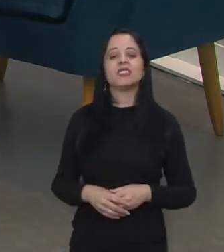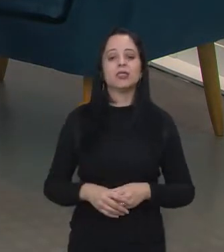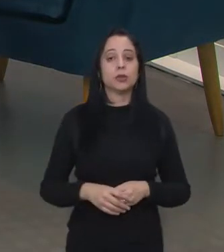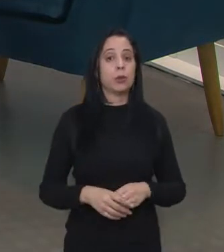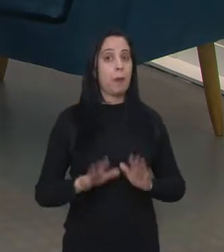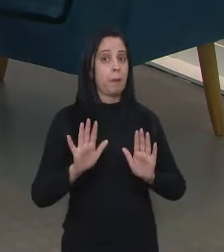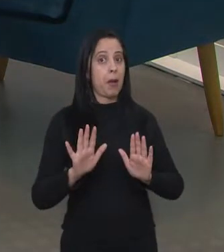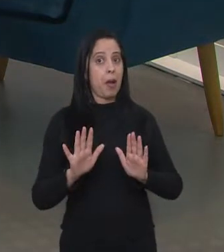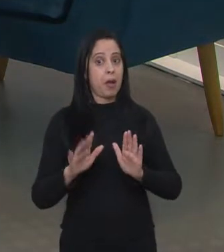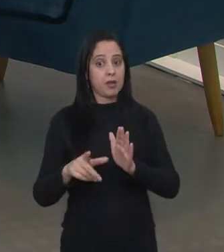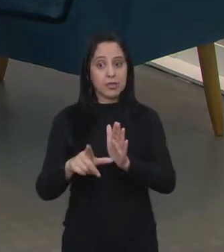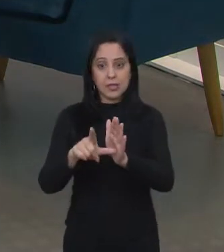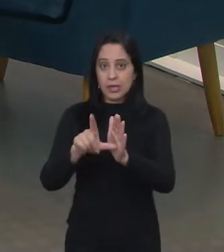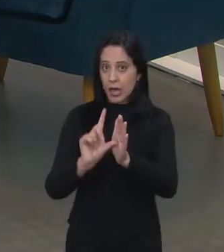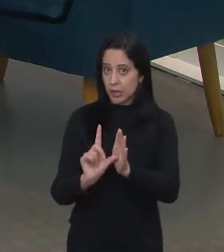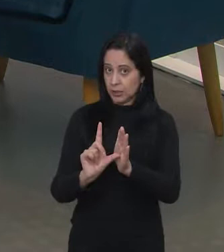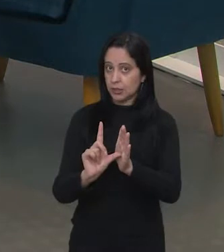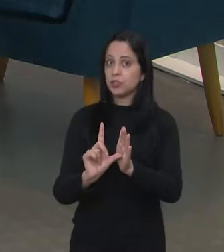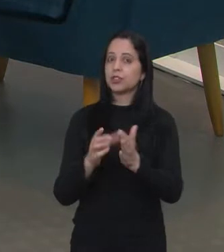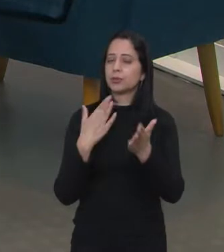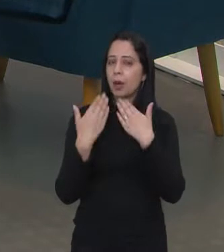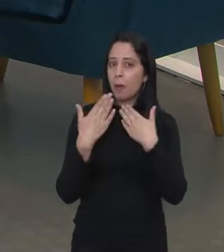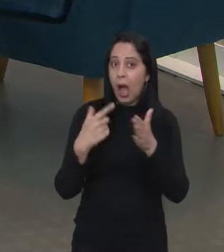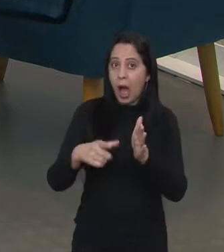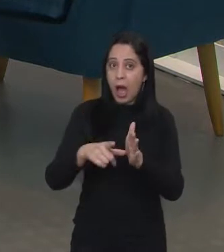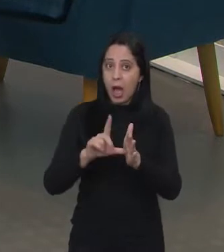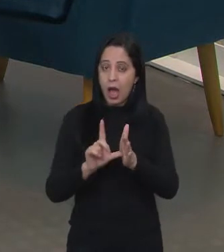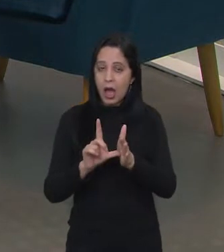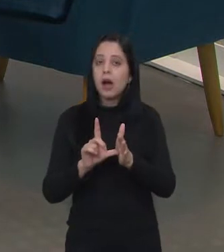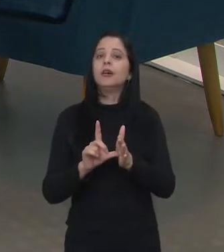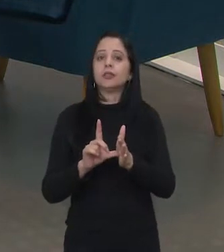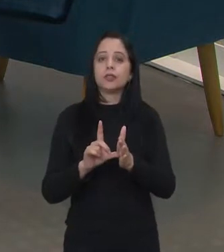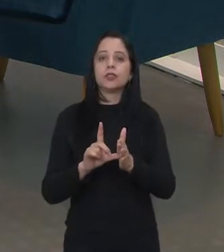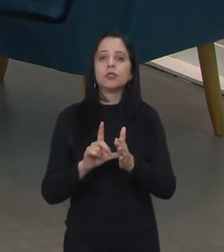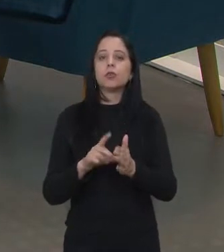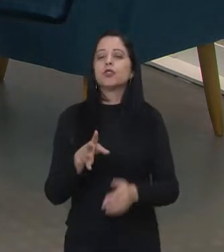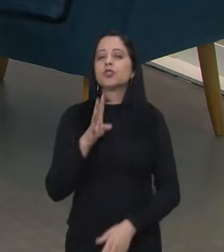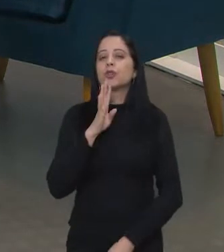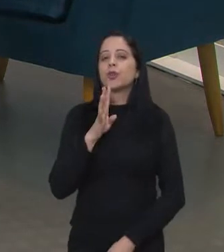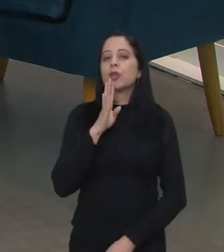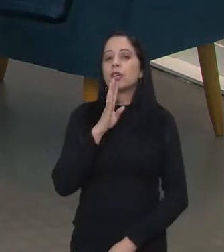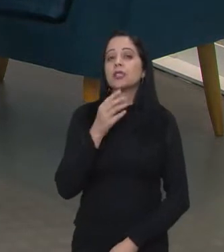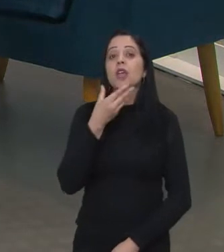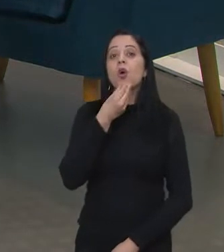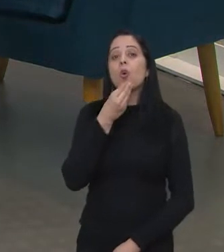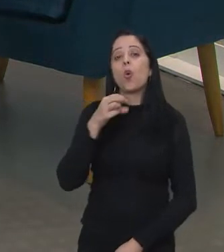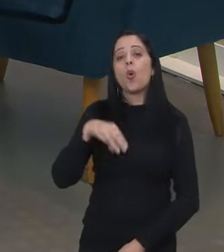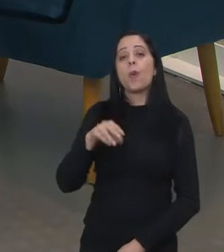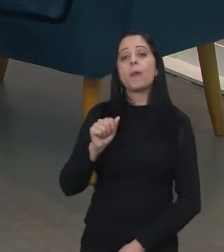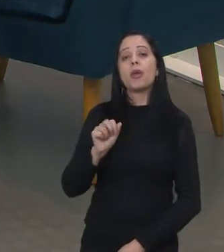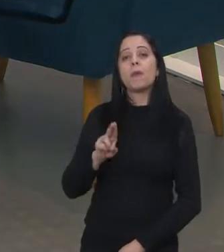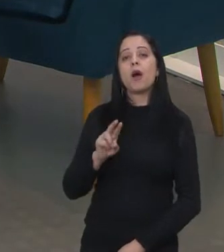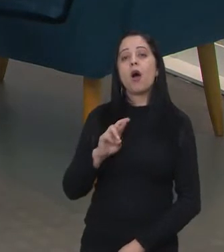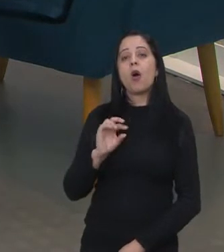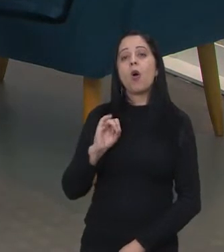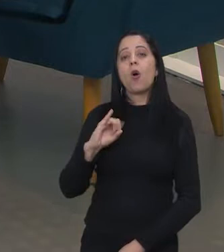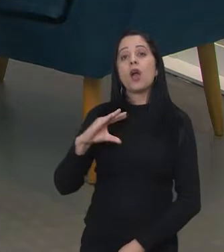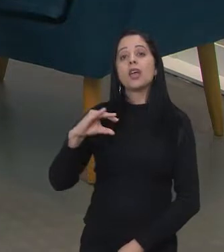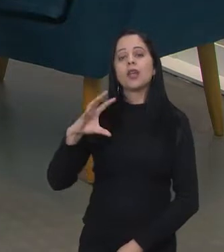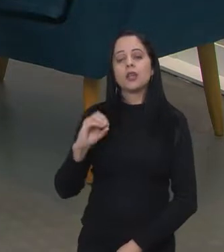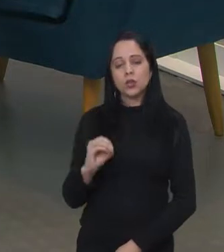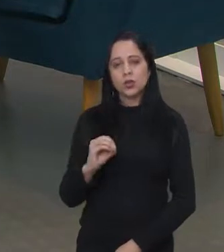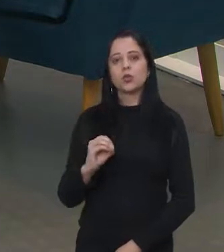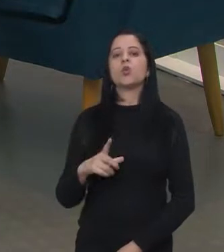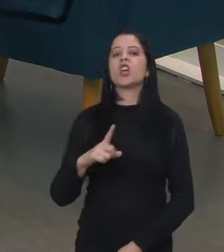-vindo, Alessandro. Mas antes do nosso bate-papo, nós vamos conhecer a trajetória do Maurício Fernandes,